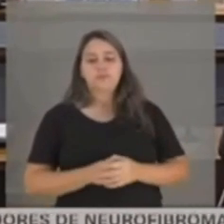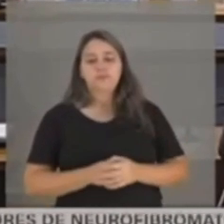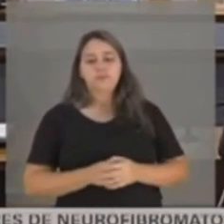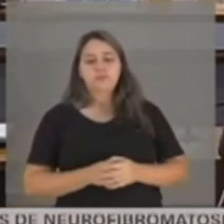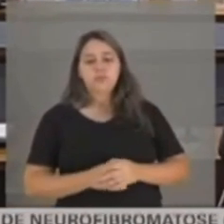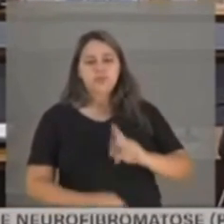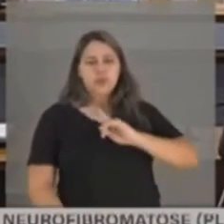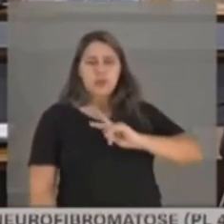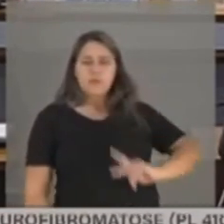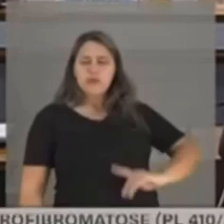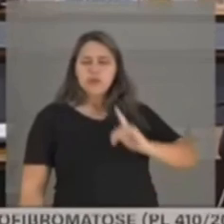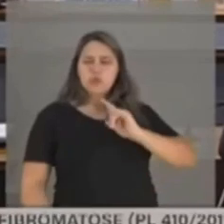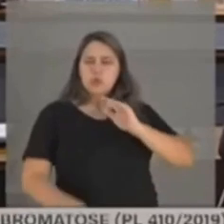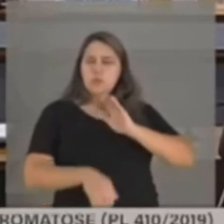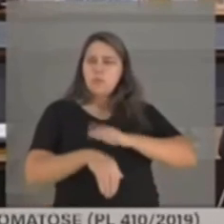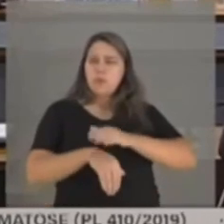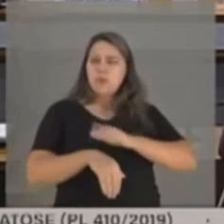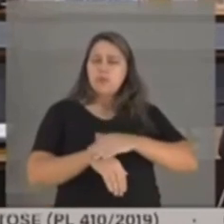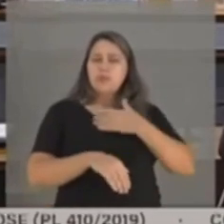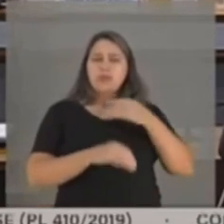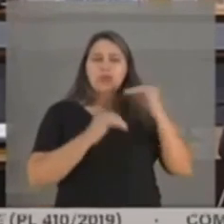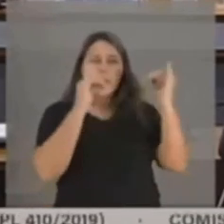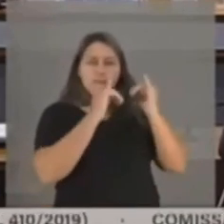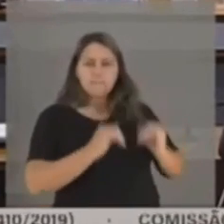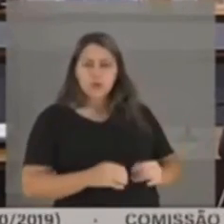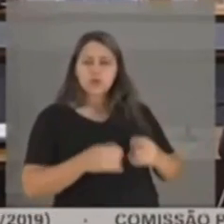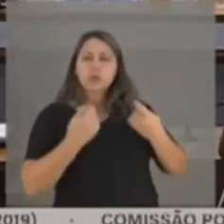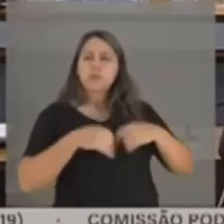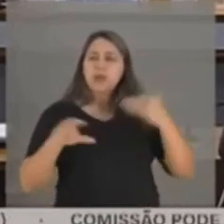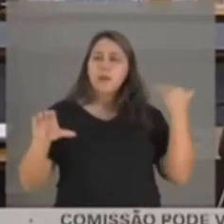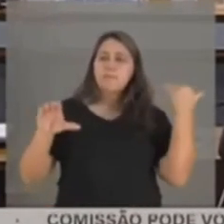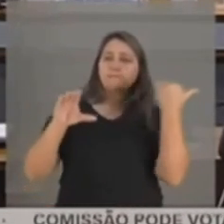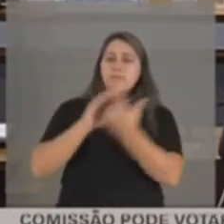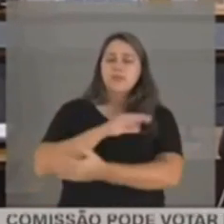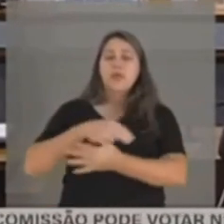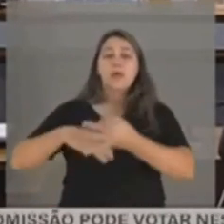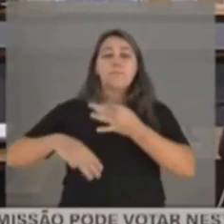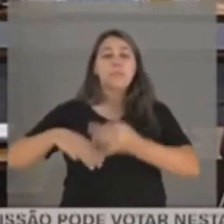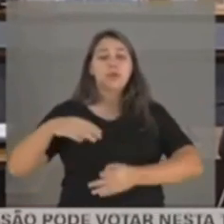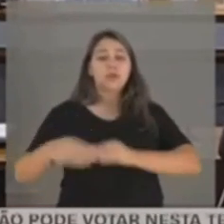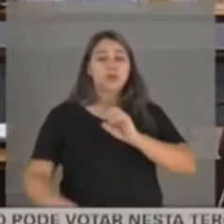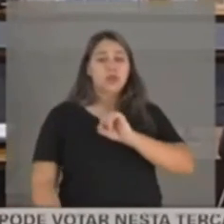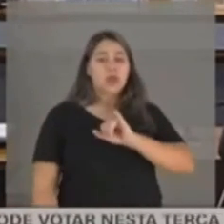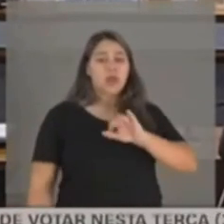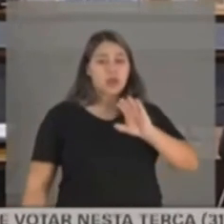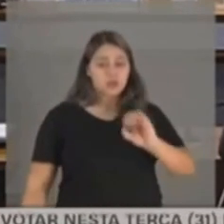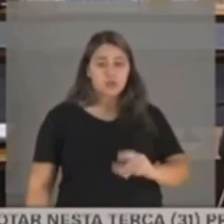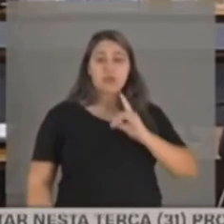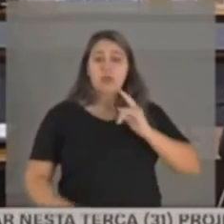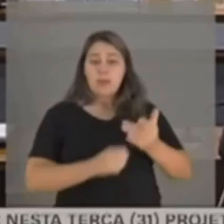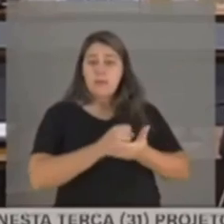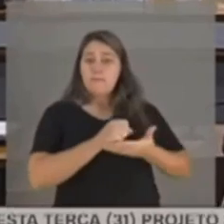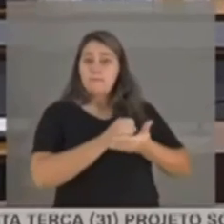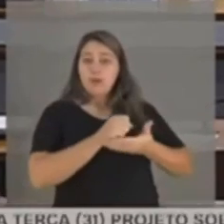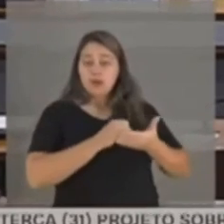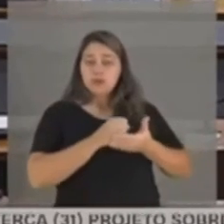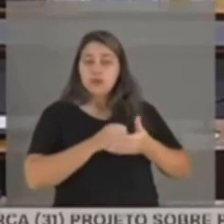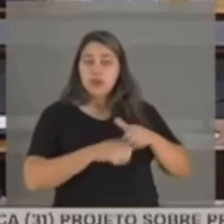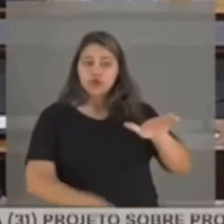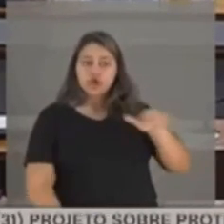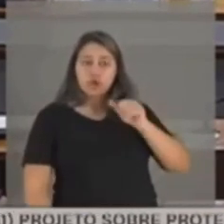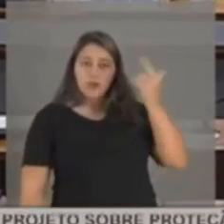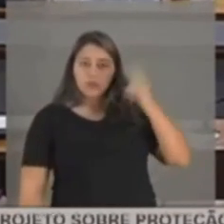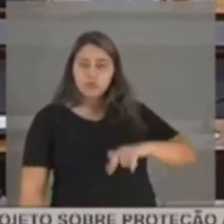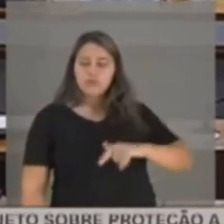o melhor momento para nós. Nós temos, eu acho que, imagens que inclusive devem ser encaminhadas ao ministro Cássio Marques, que fundamentam a reconvocação.